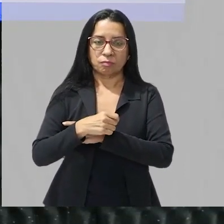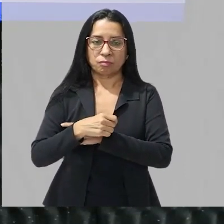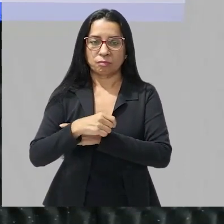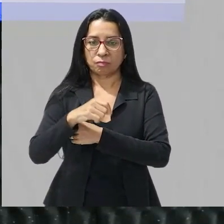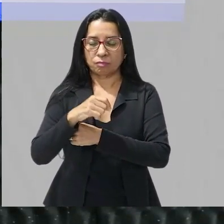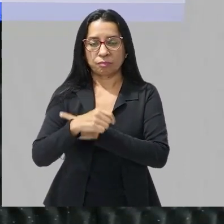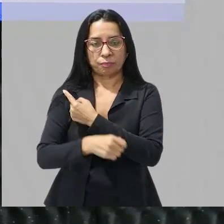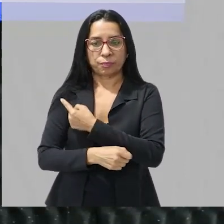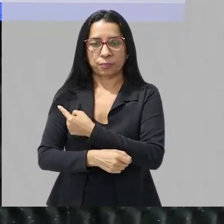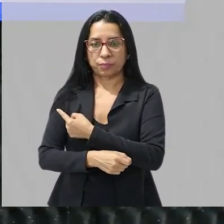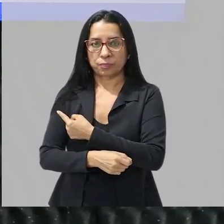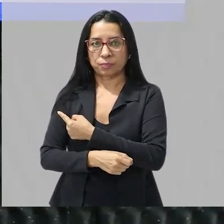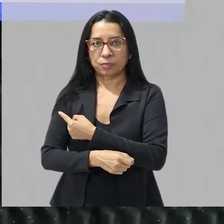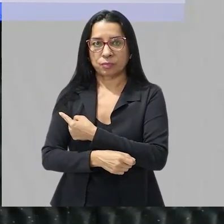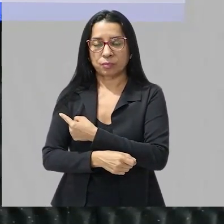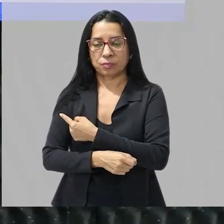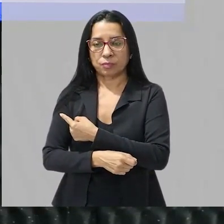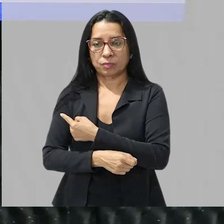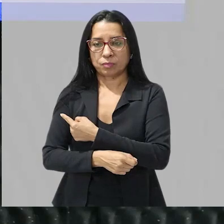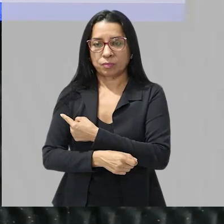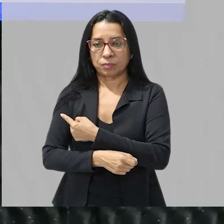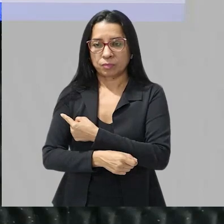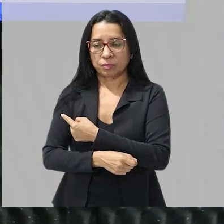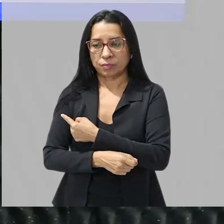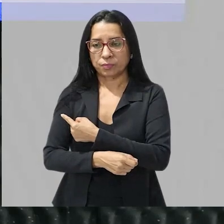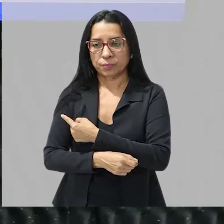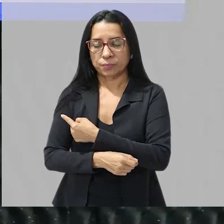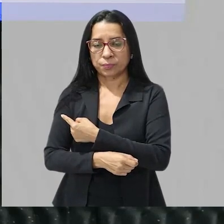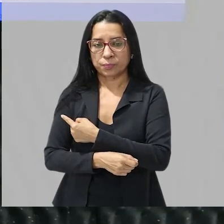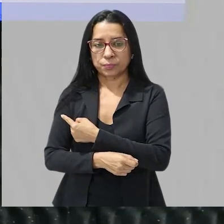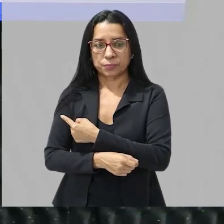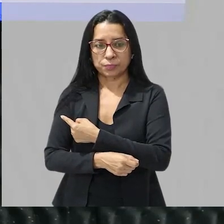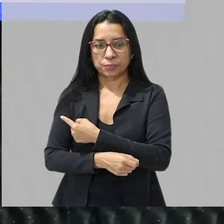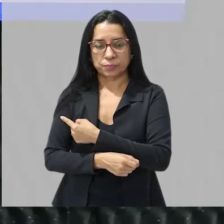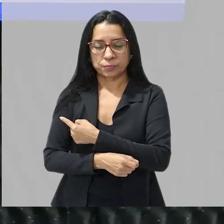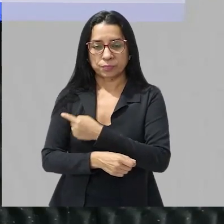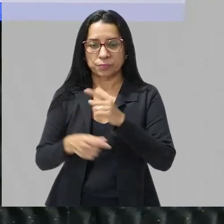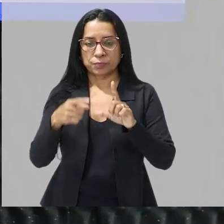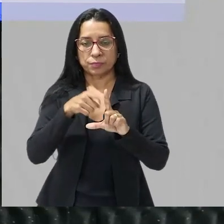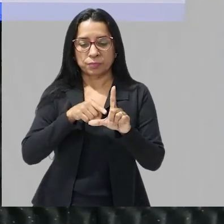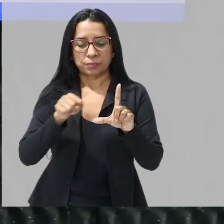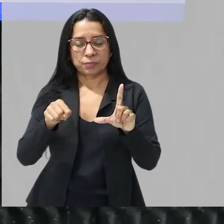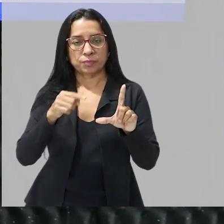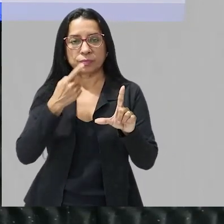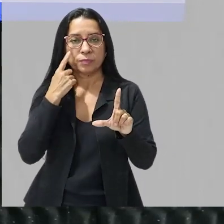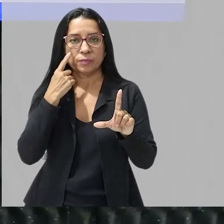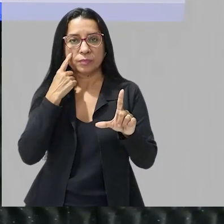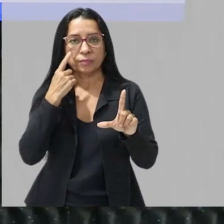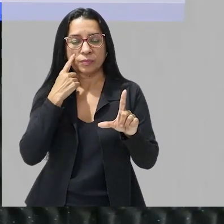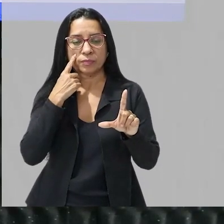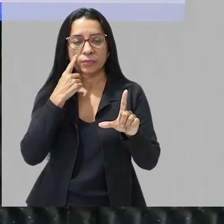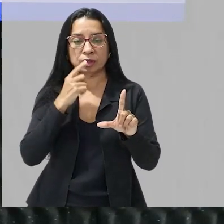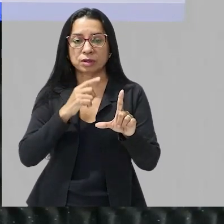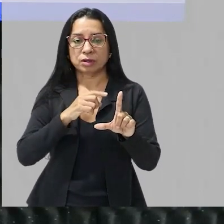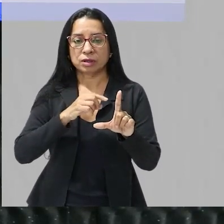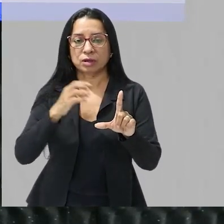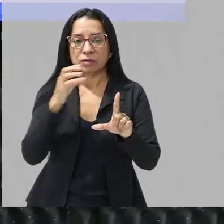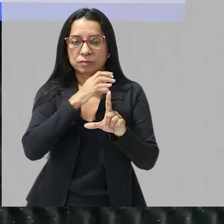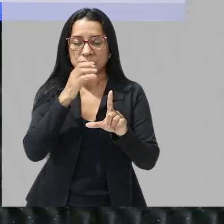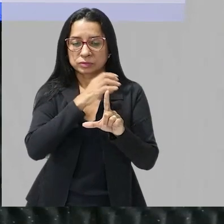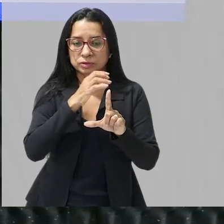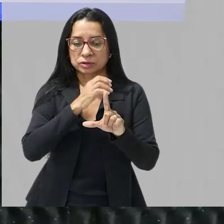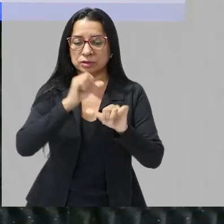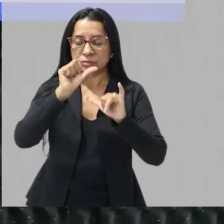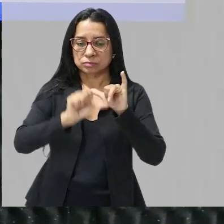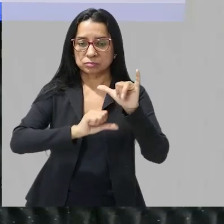concentração do substrato no gráfico aumenta a velocidade do processo veja eu tenho aqui a velocidade da reação